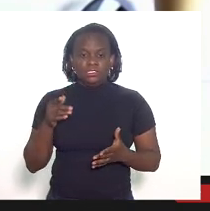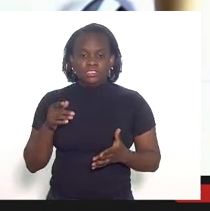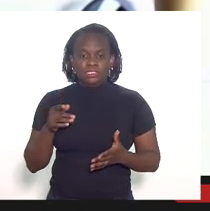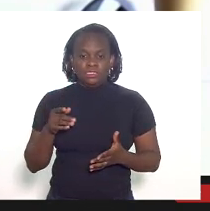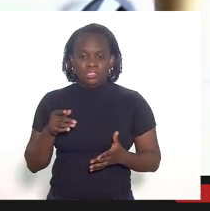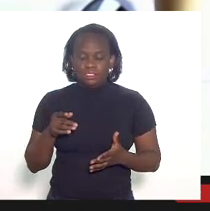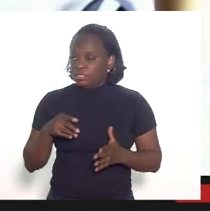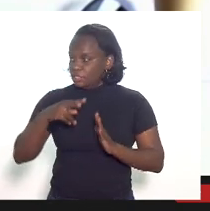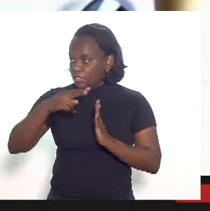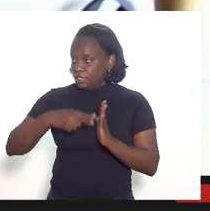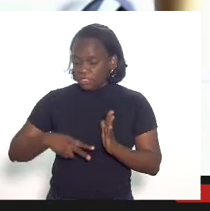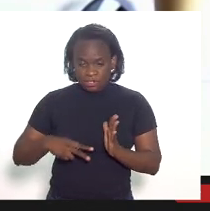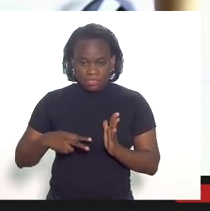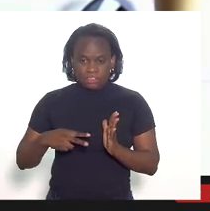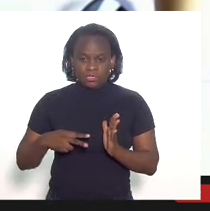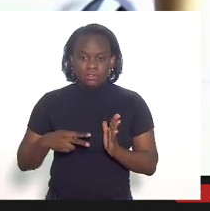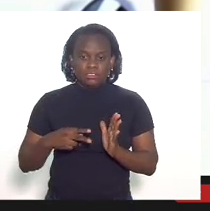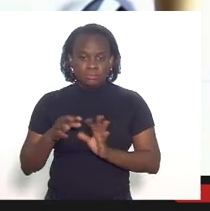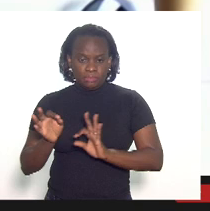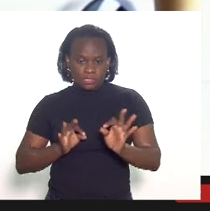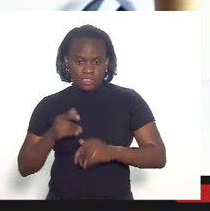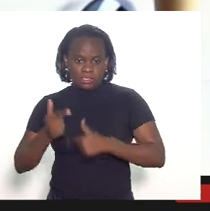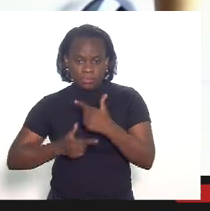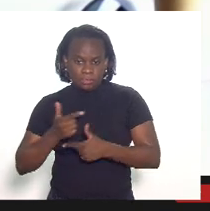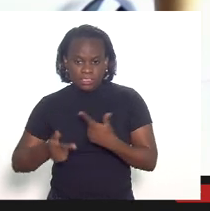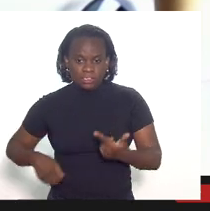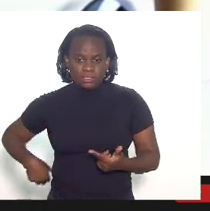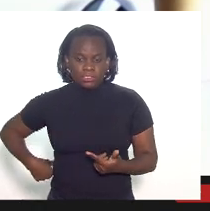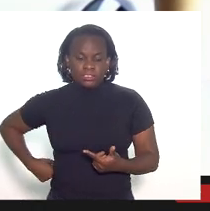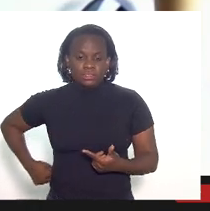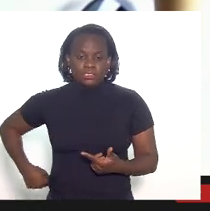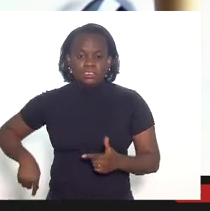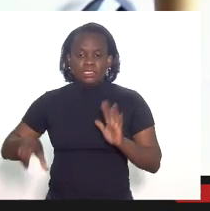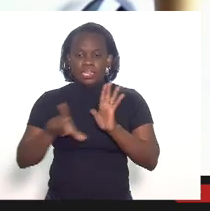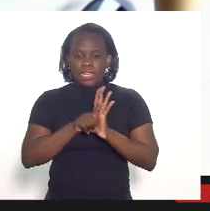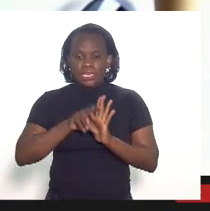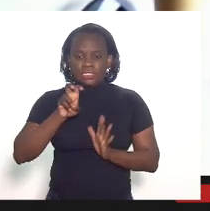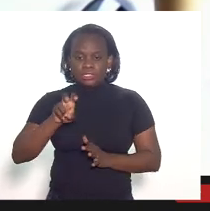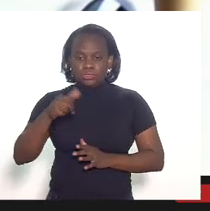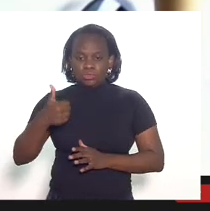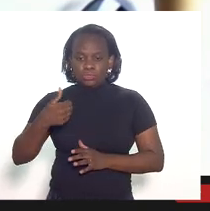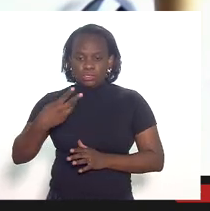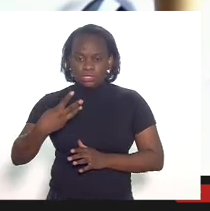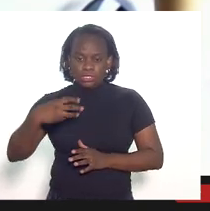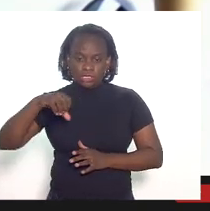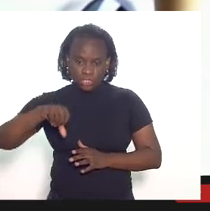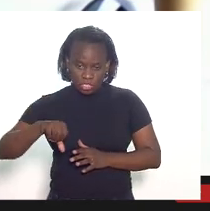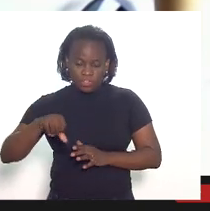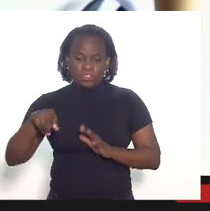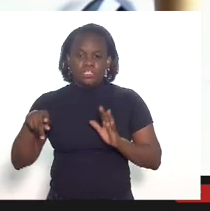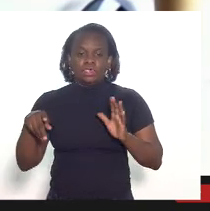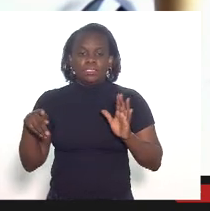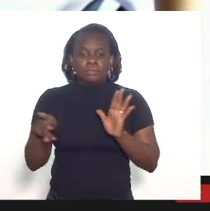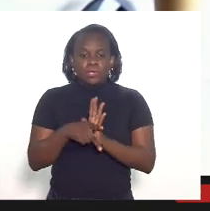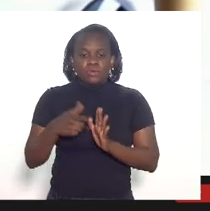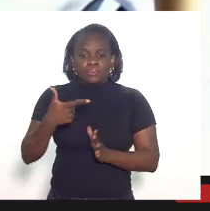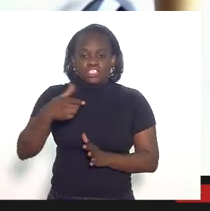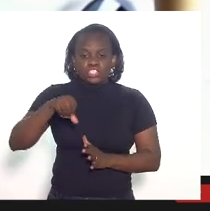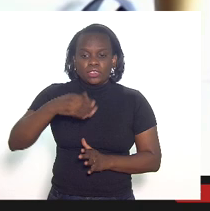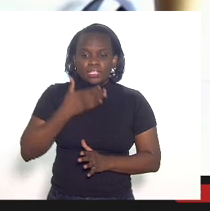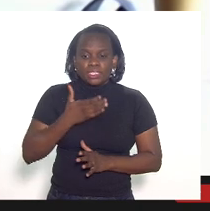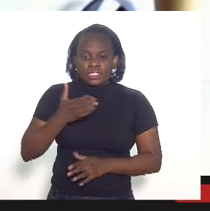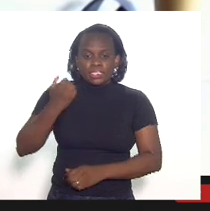ler o plano de trabalho a lei 5139 é de 29 de